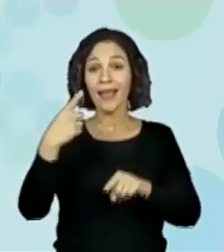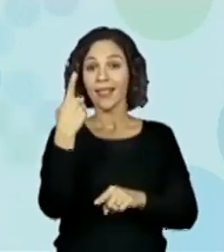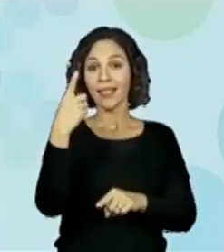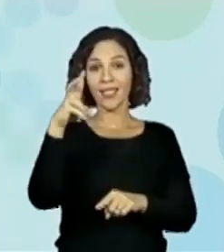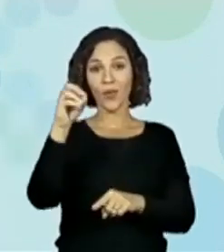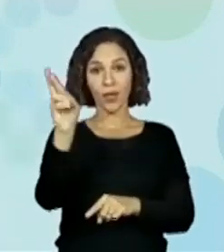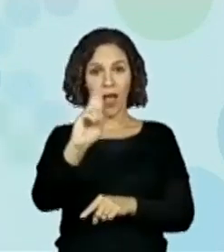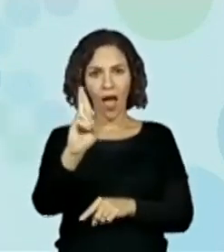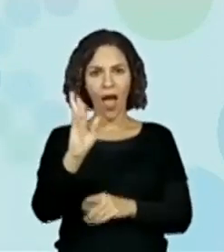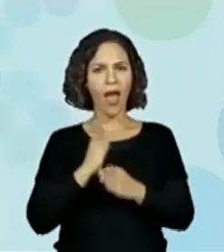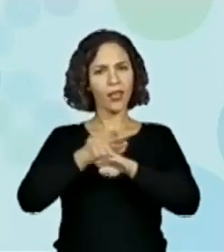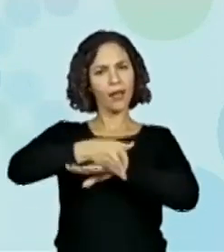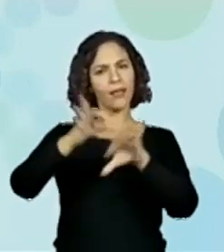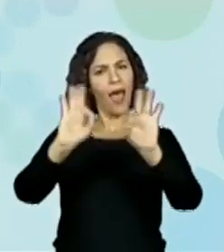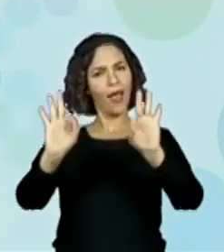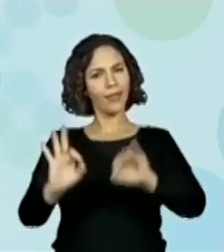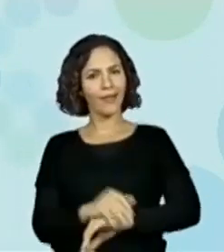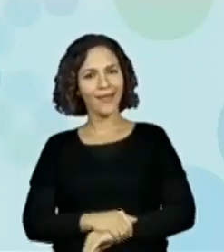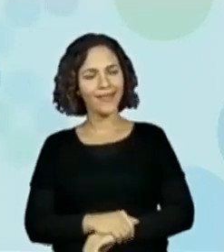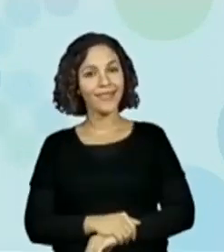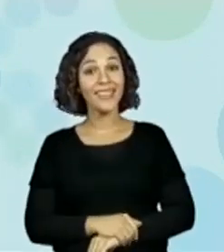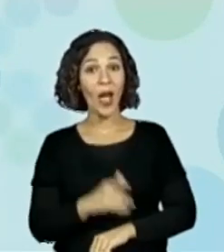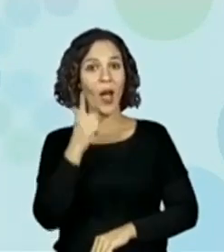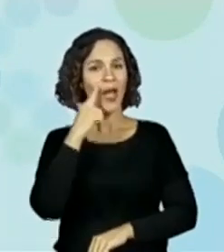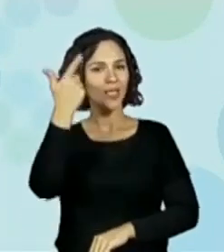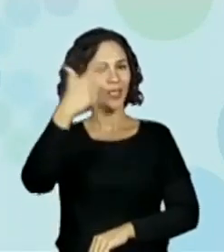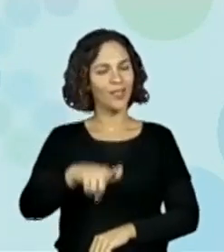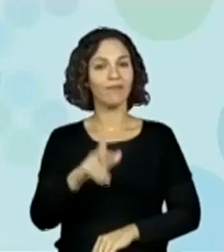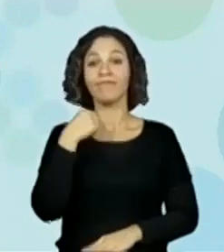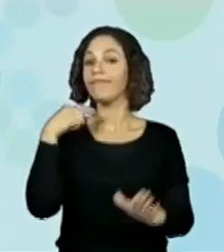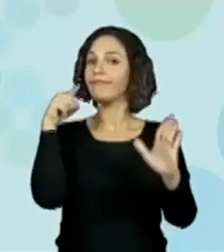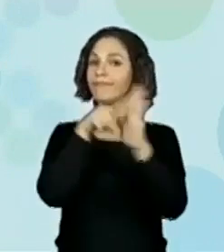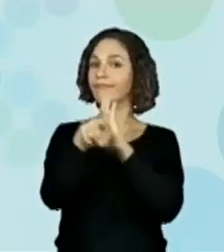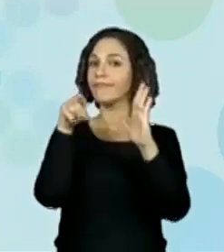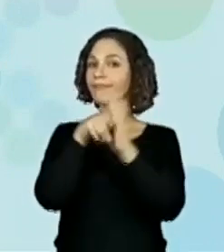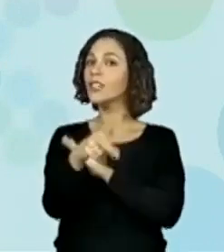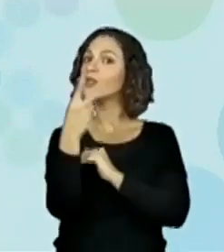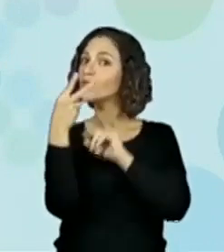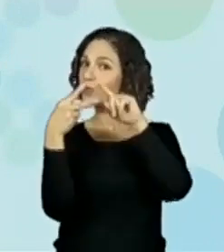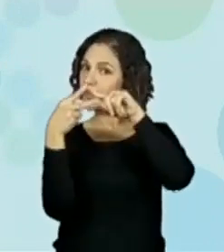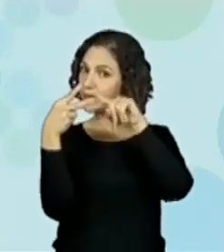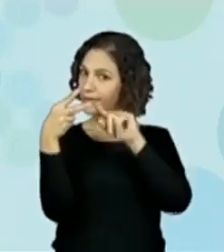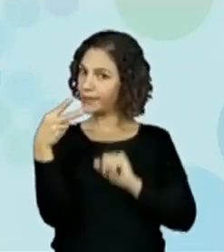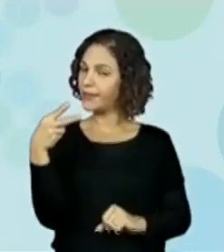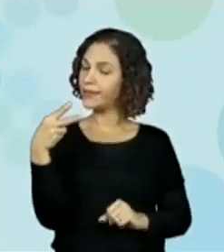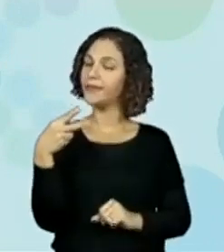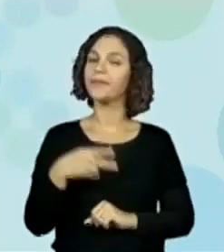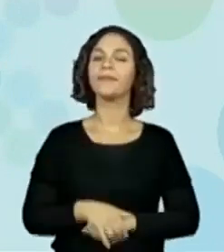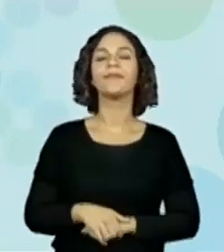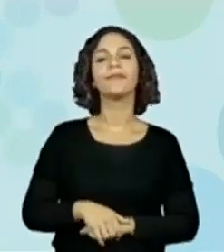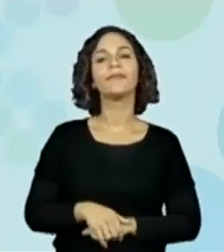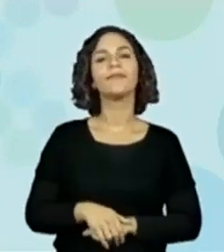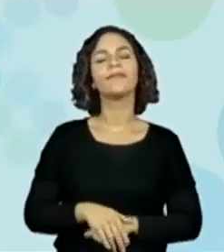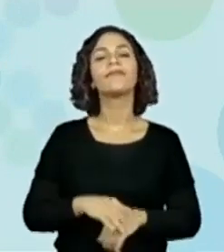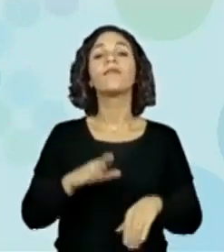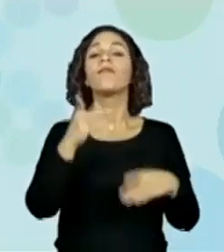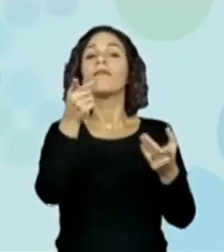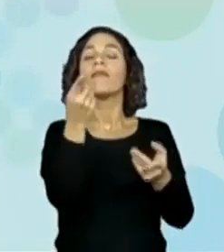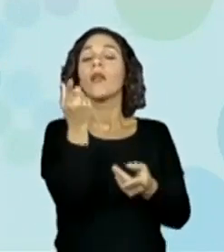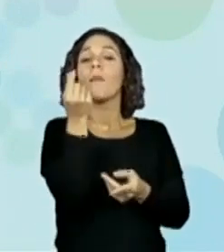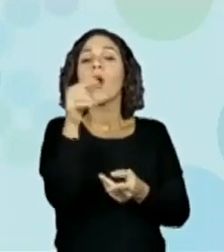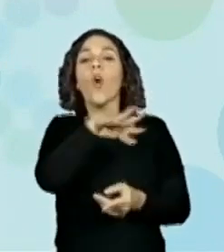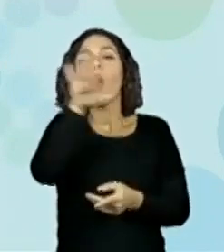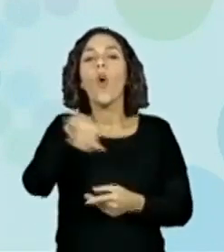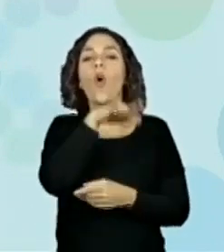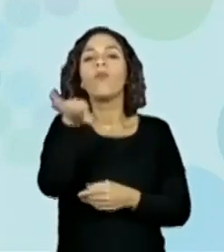fazer a mesma coisa? Vamos ver aqui, gente, ó, duas perguntinhas pra vocês agora. Vamos lá. Quanto é que custa